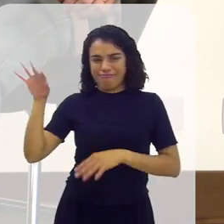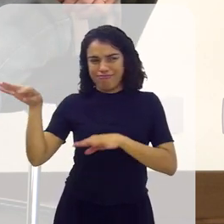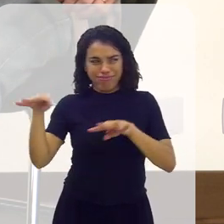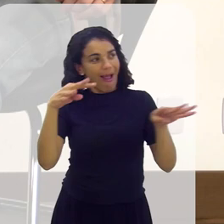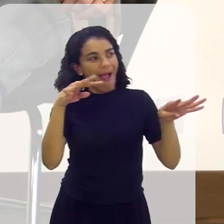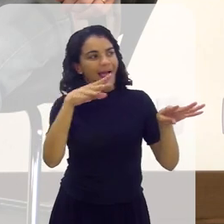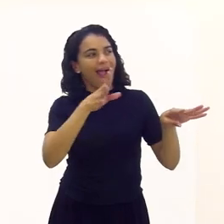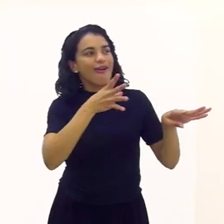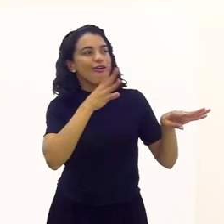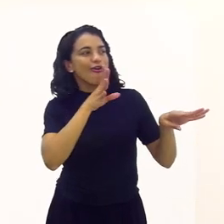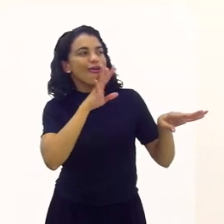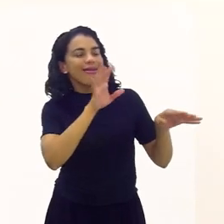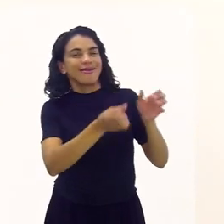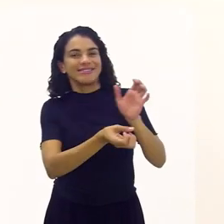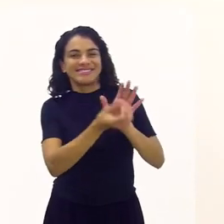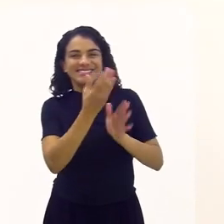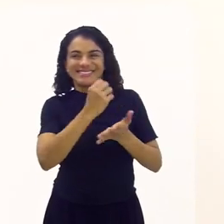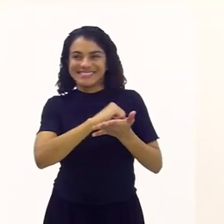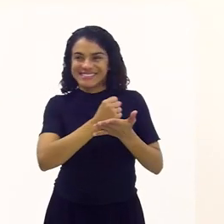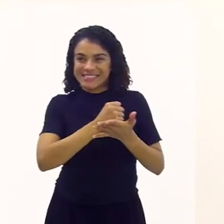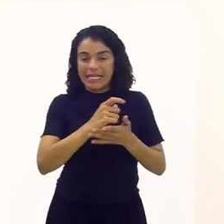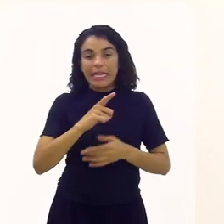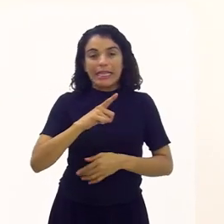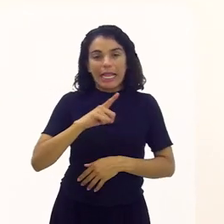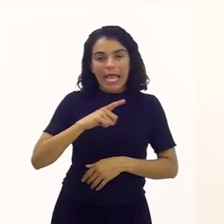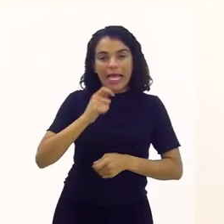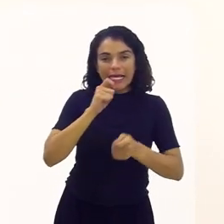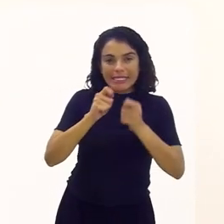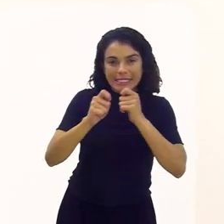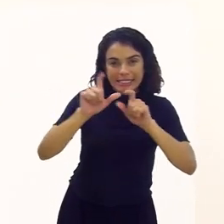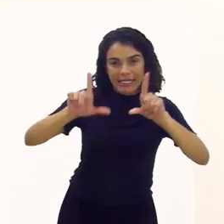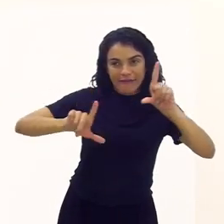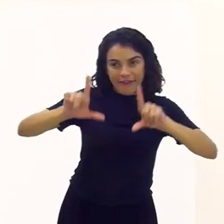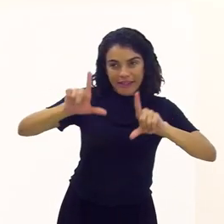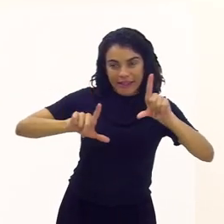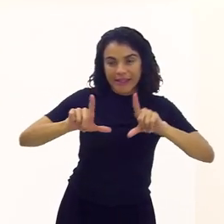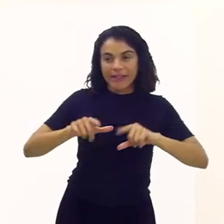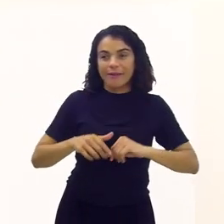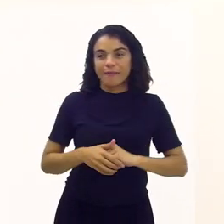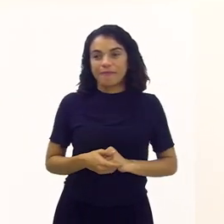conhecimento. A gente vai ter a mídia lá trabalhando com vocês.